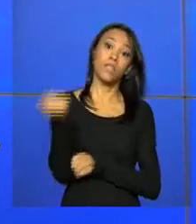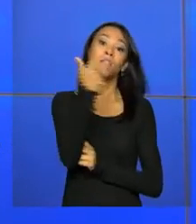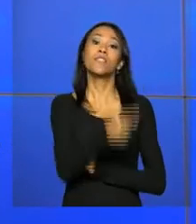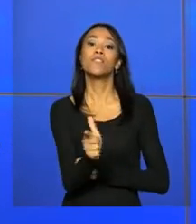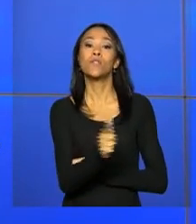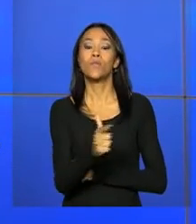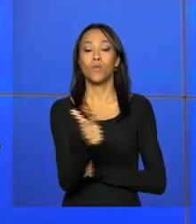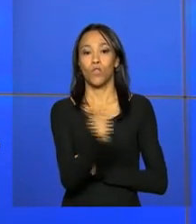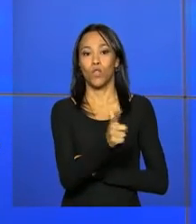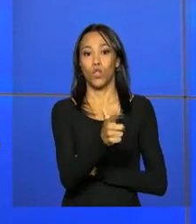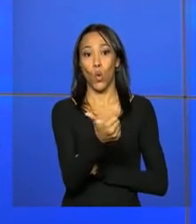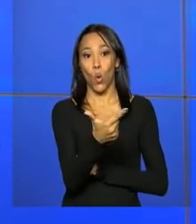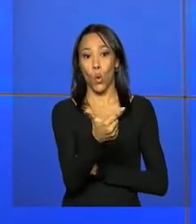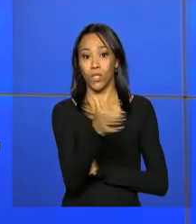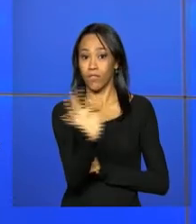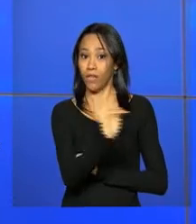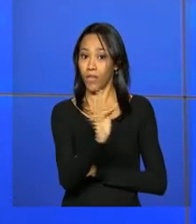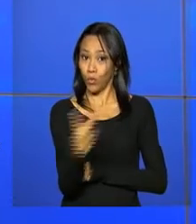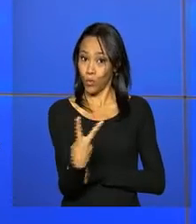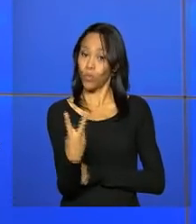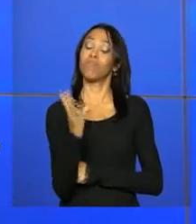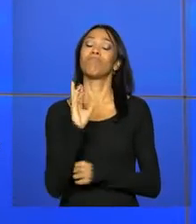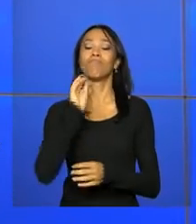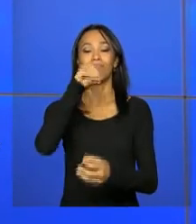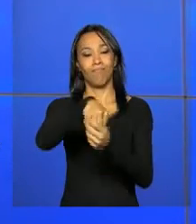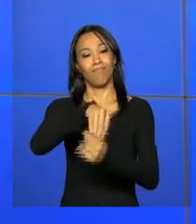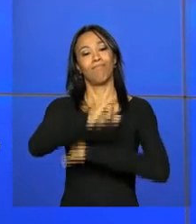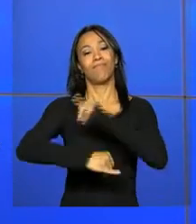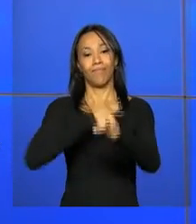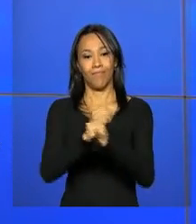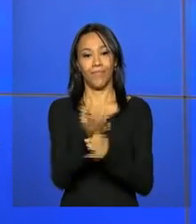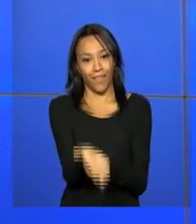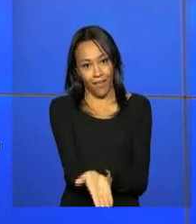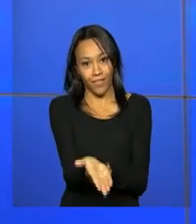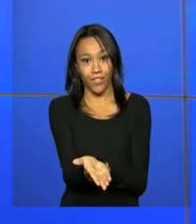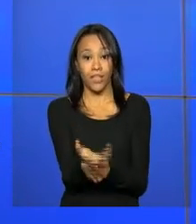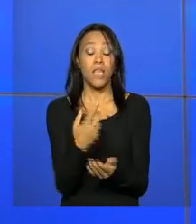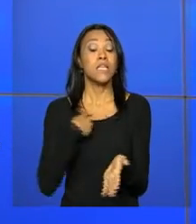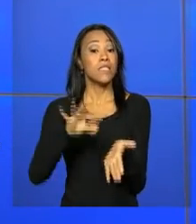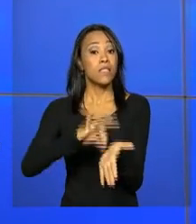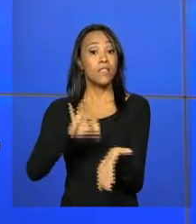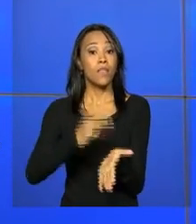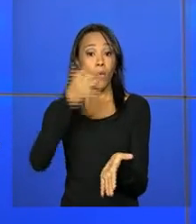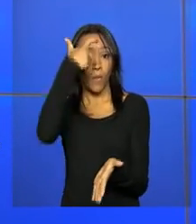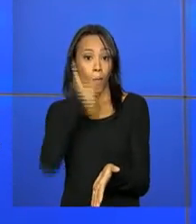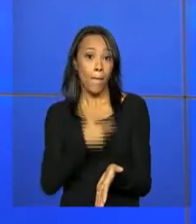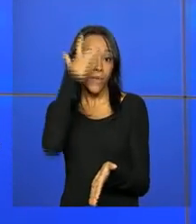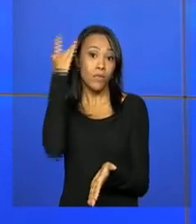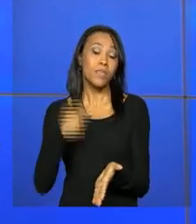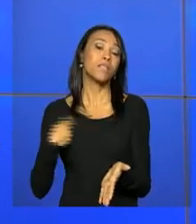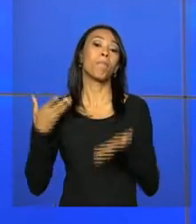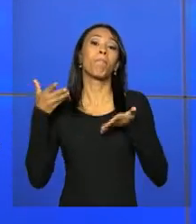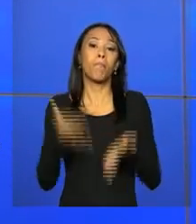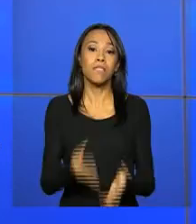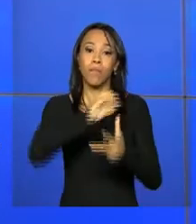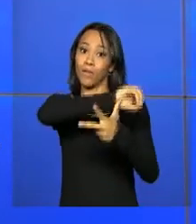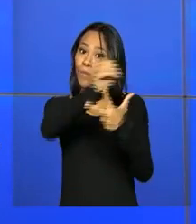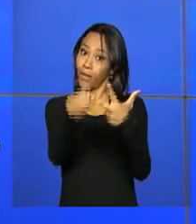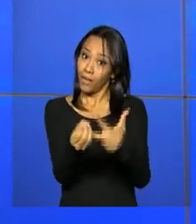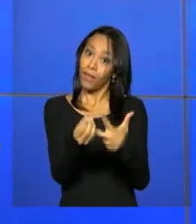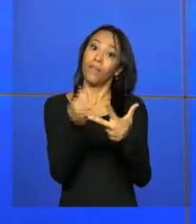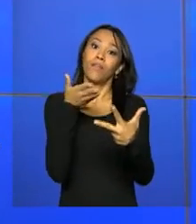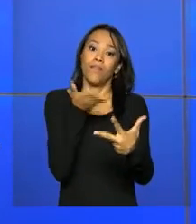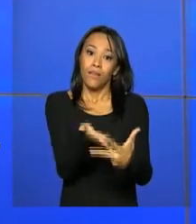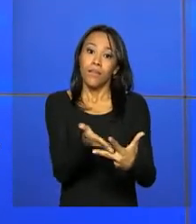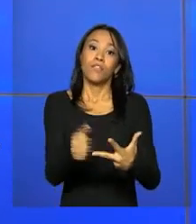no dia 12 de fevereiro, ambas na página do ProUni na internet. Para fazer a inscrição, candidato deve ter participado do Enem, o Exame